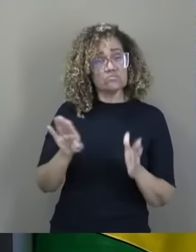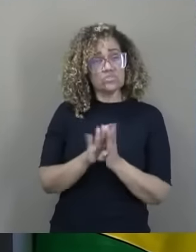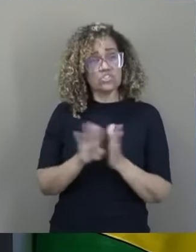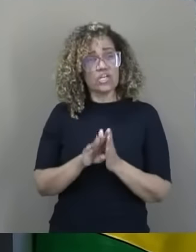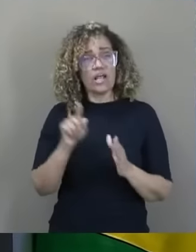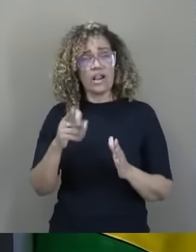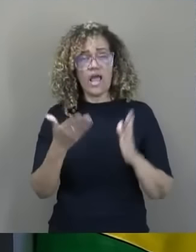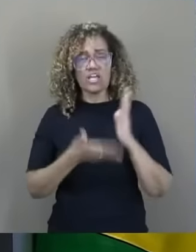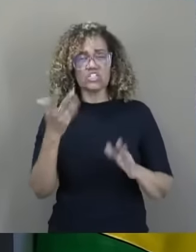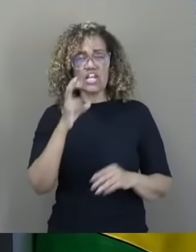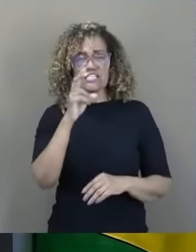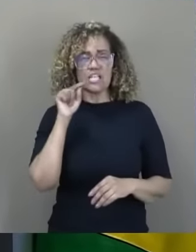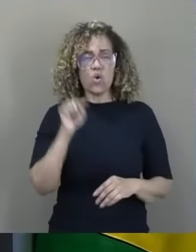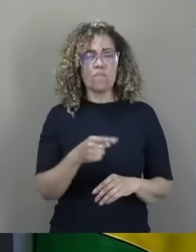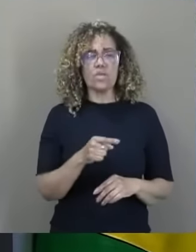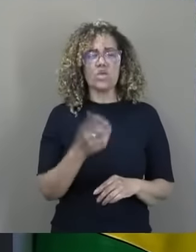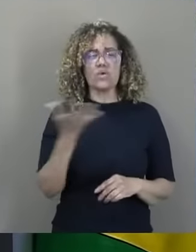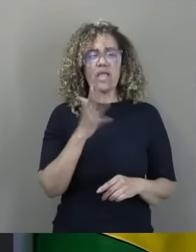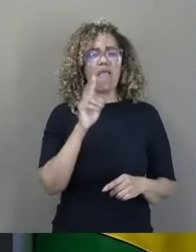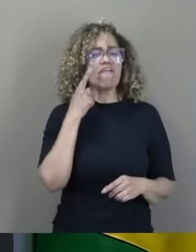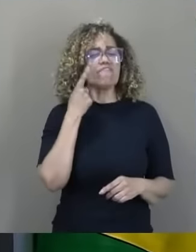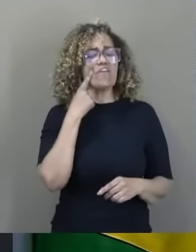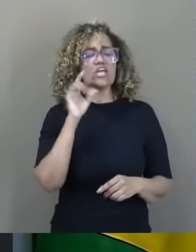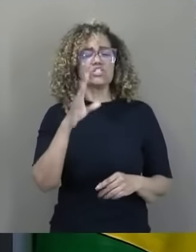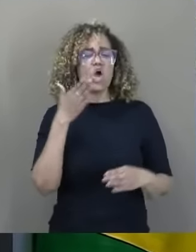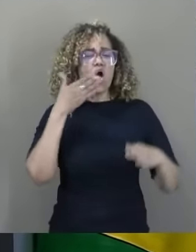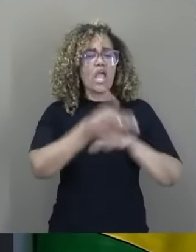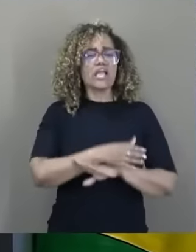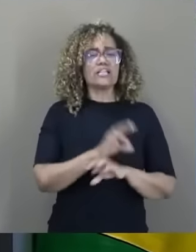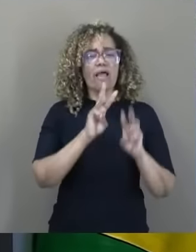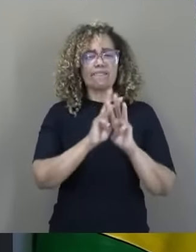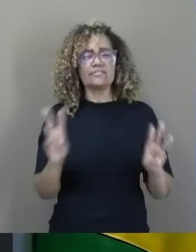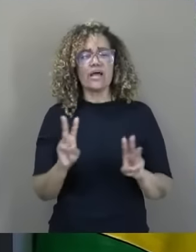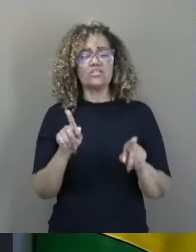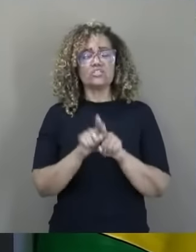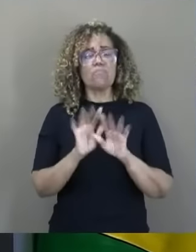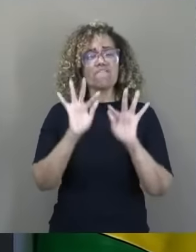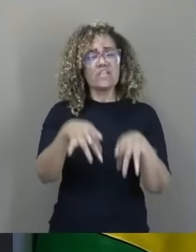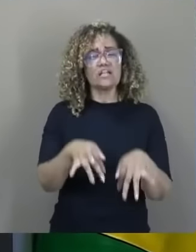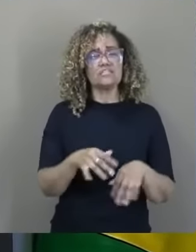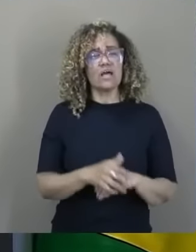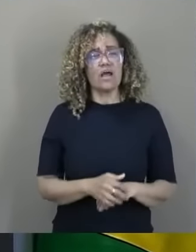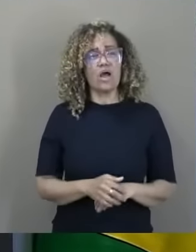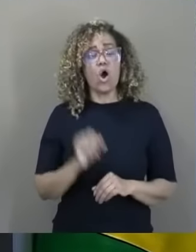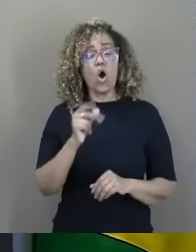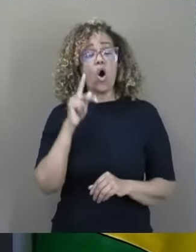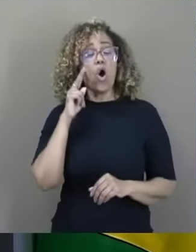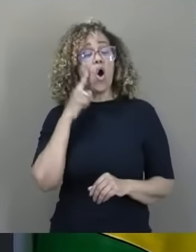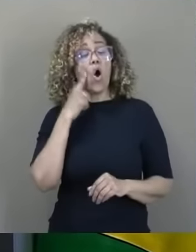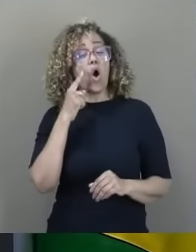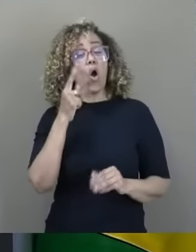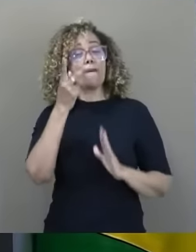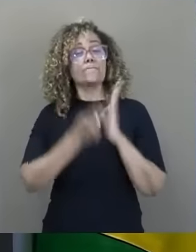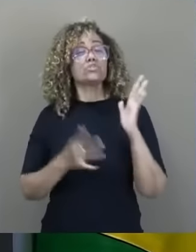isentar os R 5 mil. Está aqui o projeto. E para quem quiser ver, gente, é só acessar meu site lá. Agora, para finalizar, que olha que projeto maravilhoso.